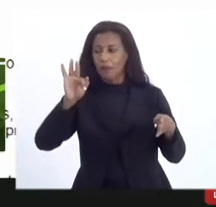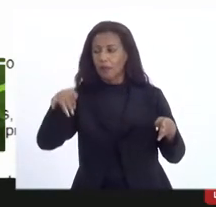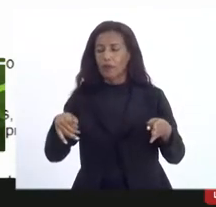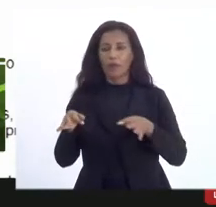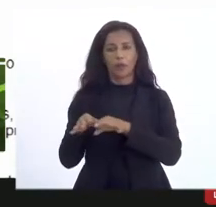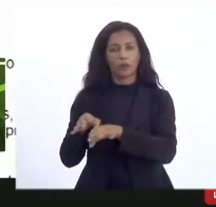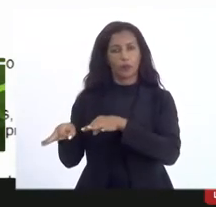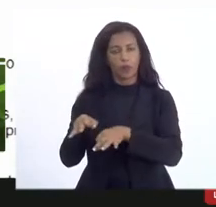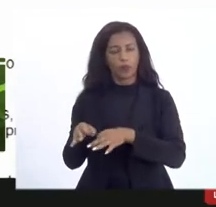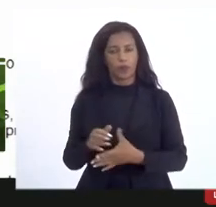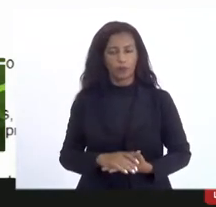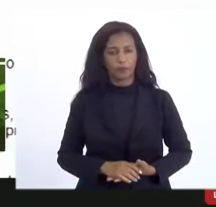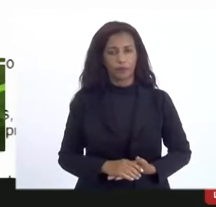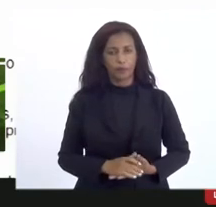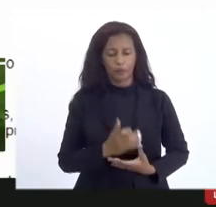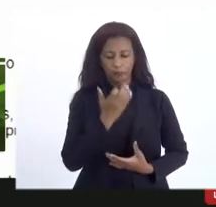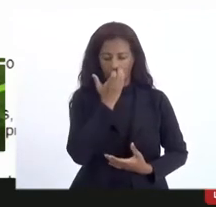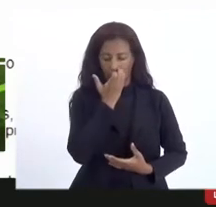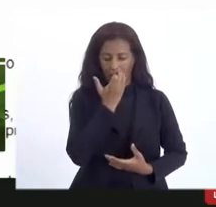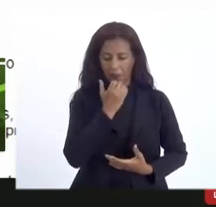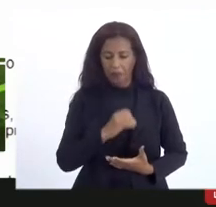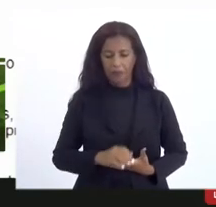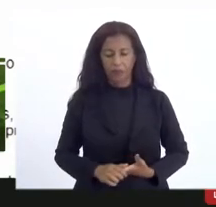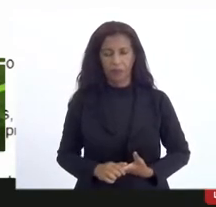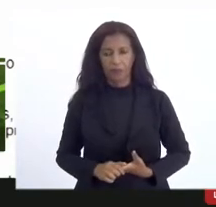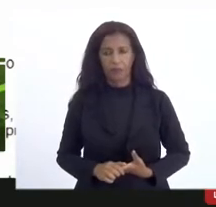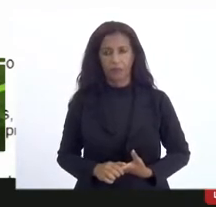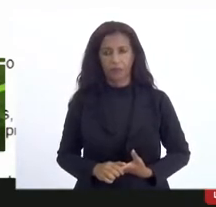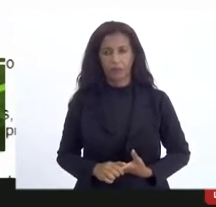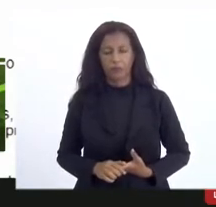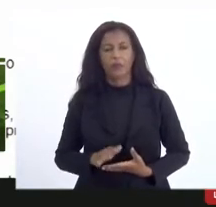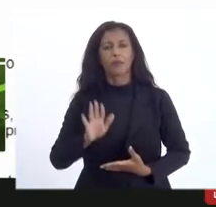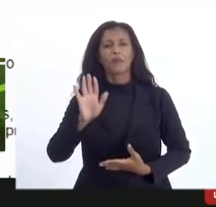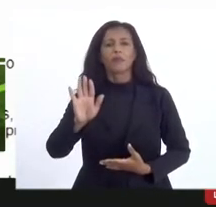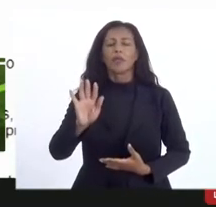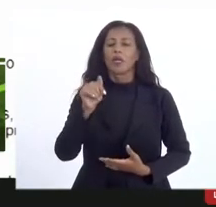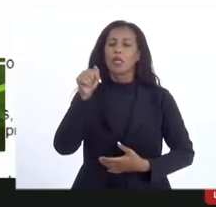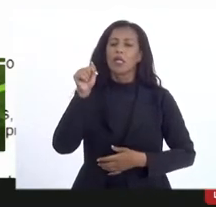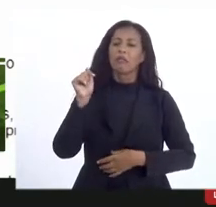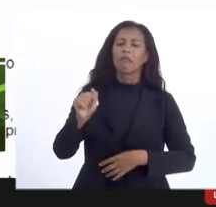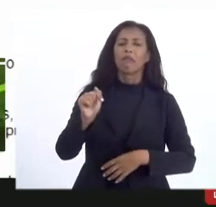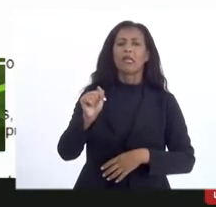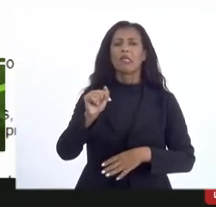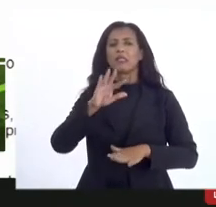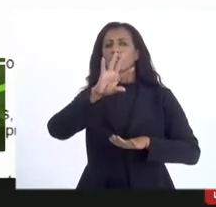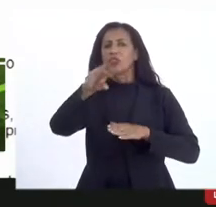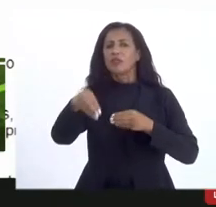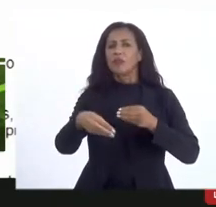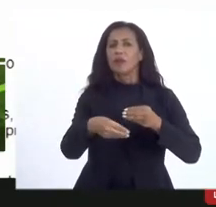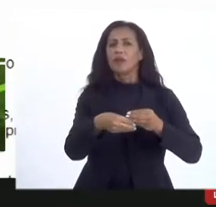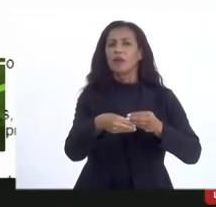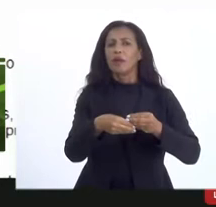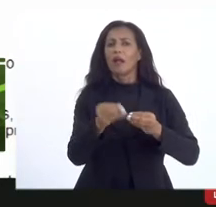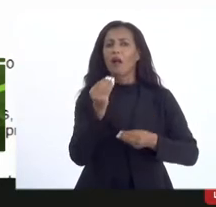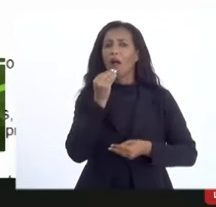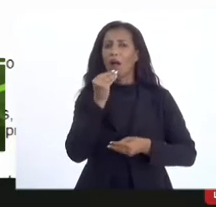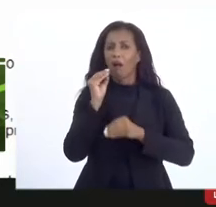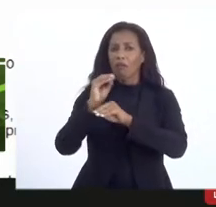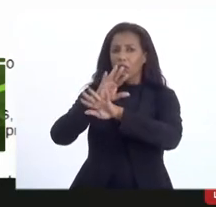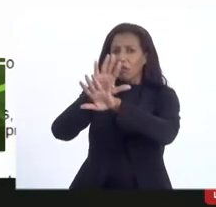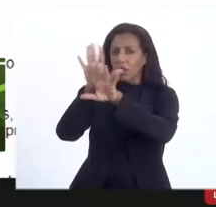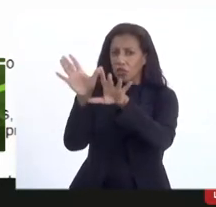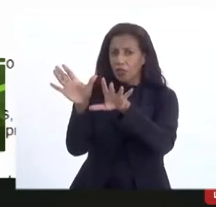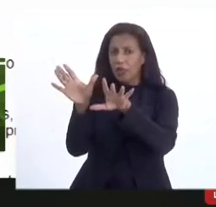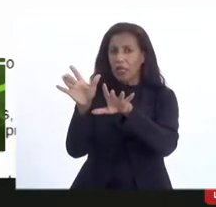Morgana peraí peraí nesse ponto aqui a gente vai introduzir a questão da transparência a gente